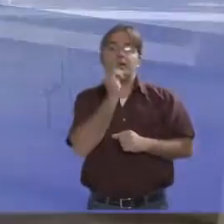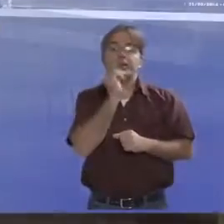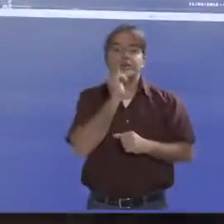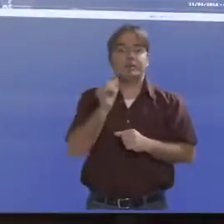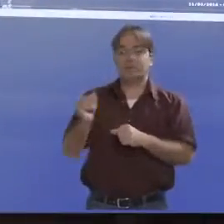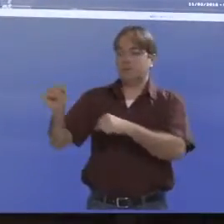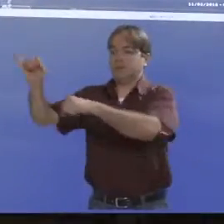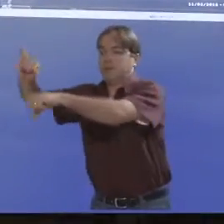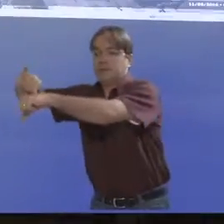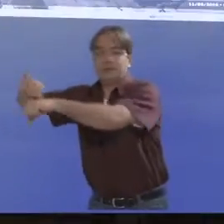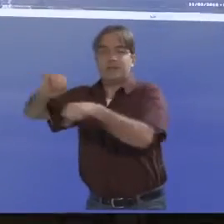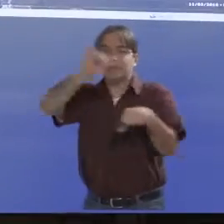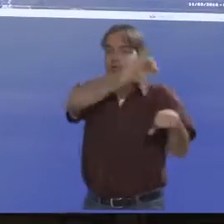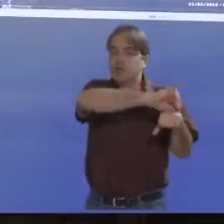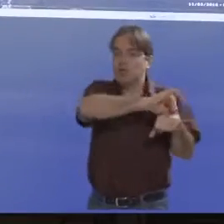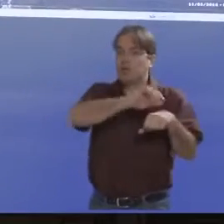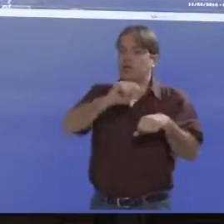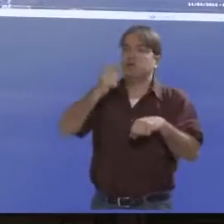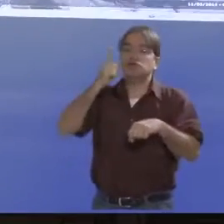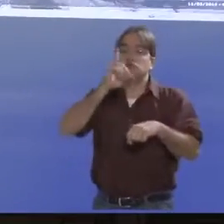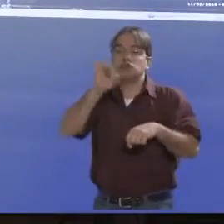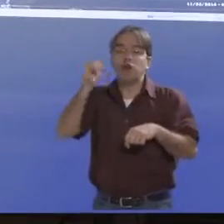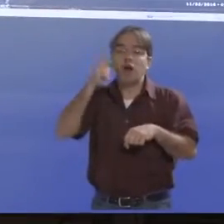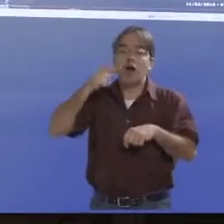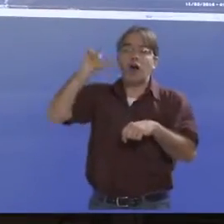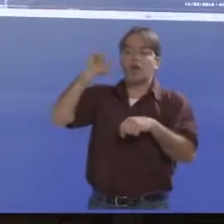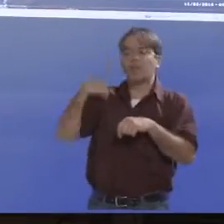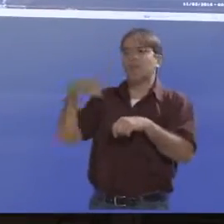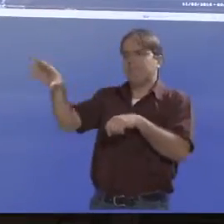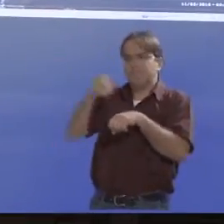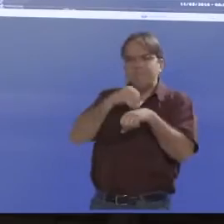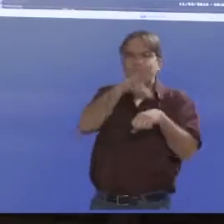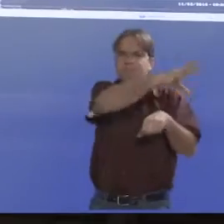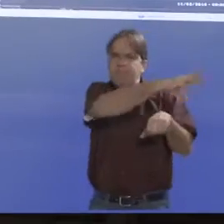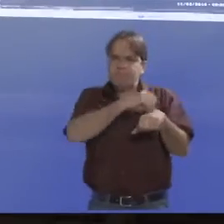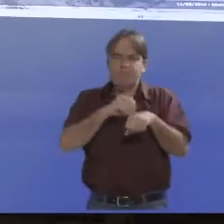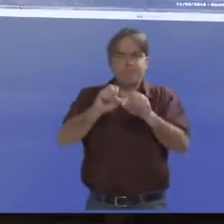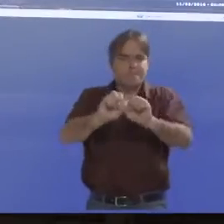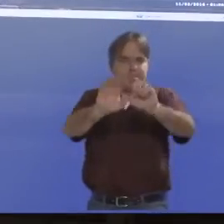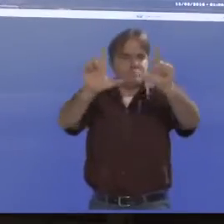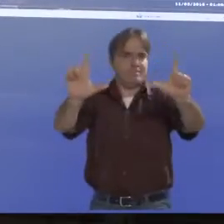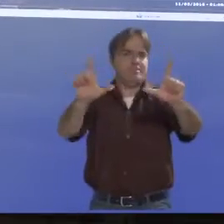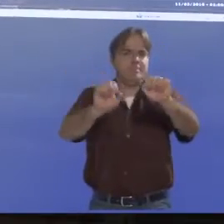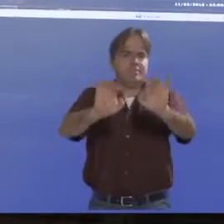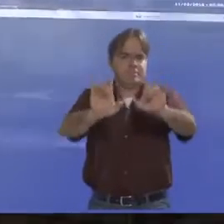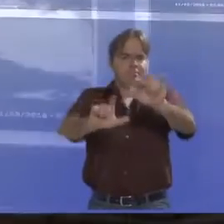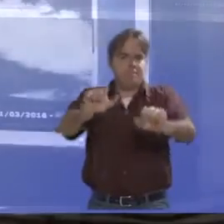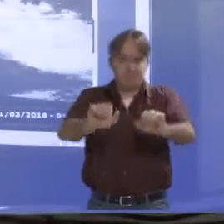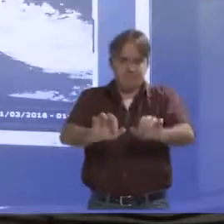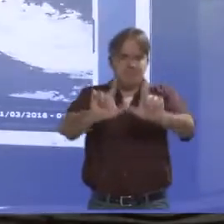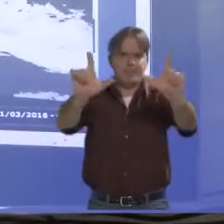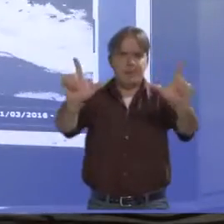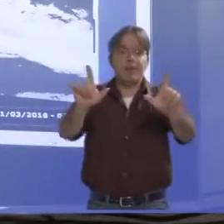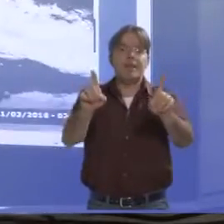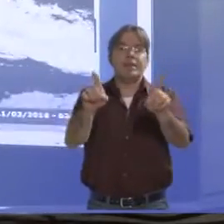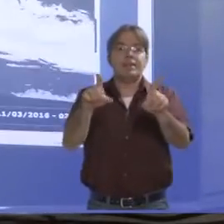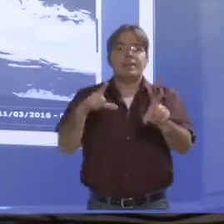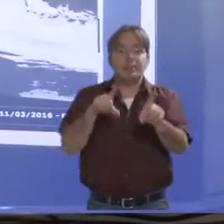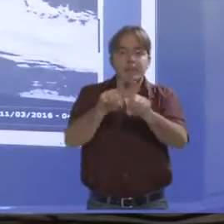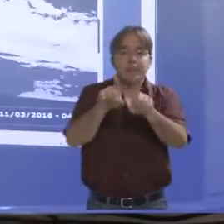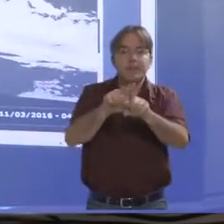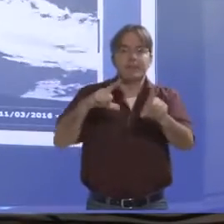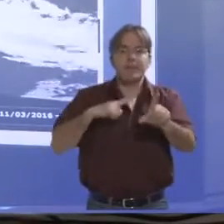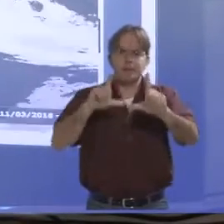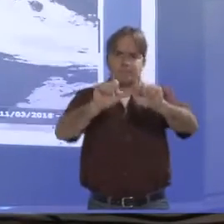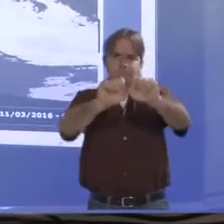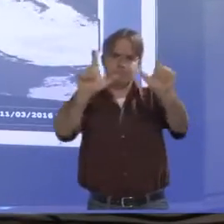climáticas do que ocorreu no dia anterior. E ali, como a gente pode verificar, a gente dispõe aqui também de imagens satélites que são atualizadas a